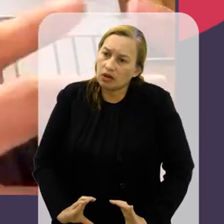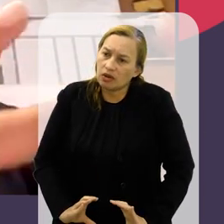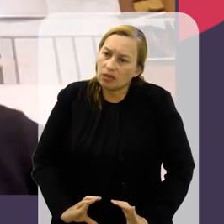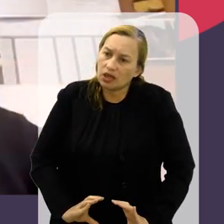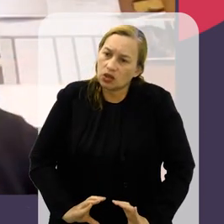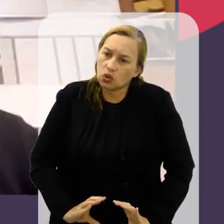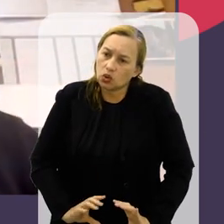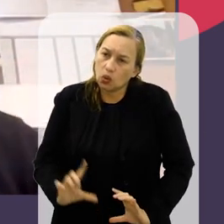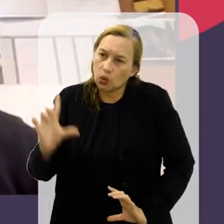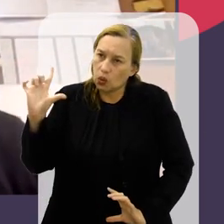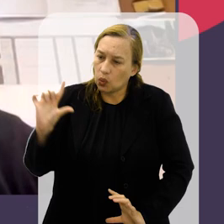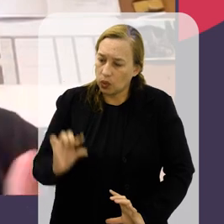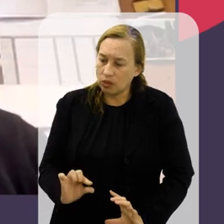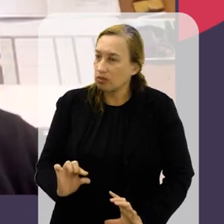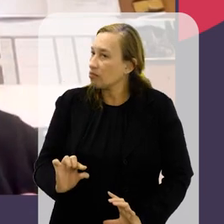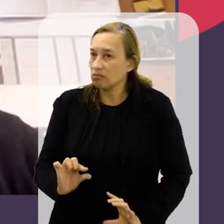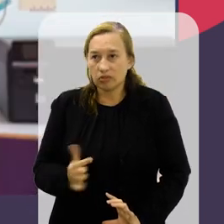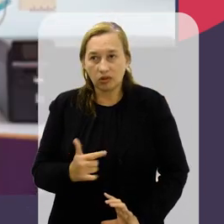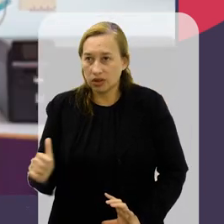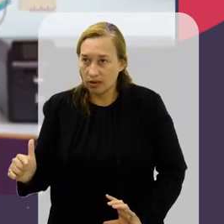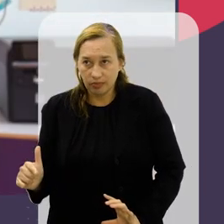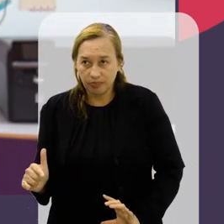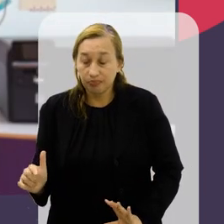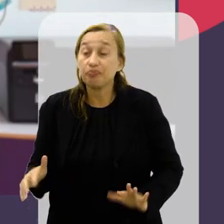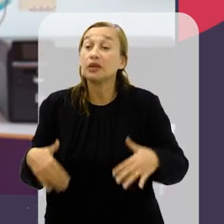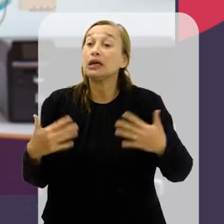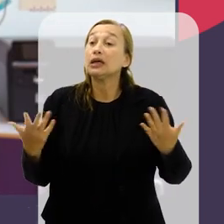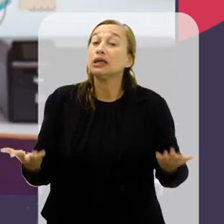comportamento decrescente no tempo, certo? Nós não temos isso.